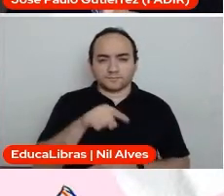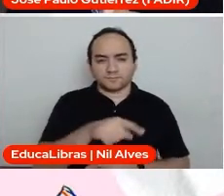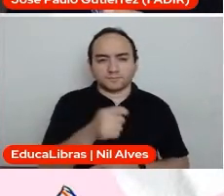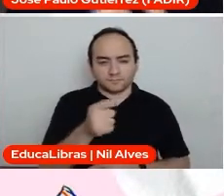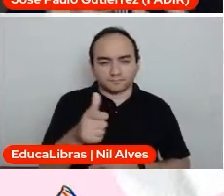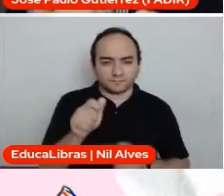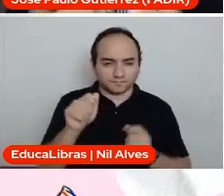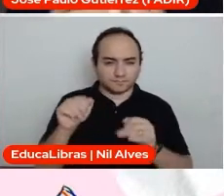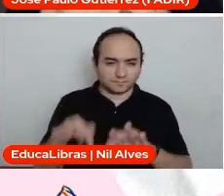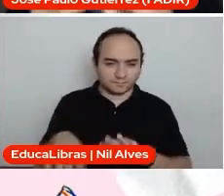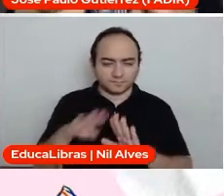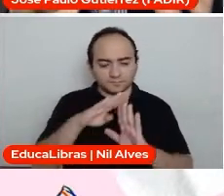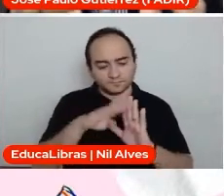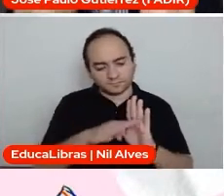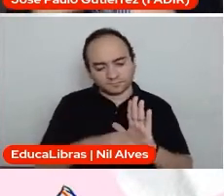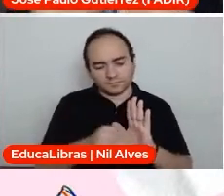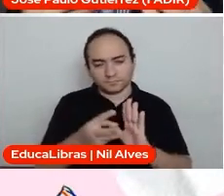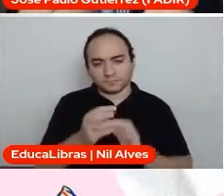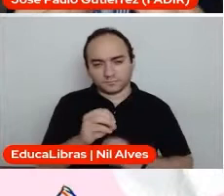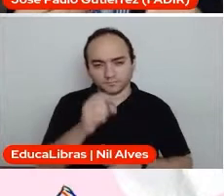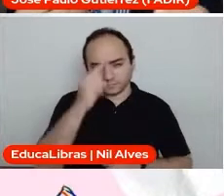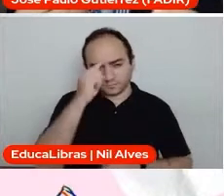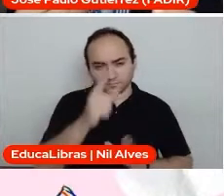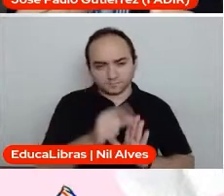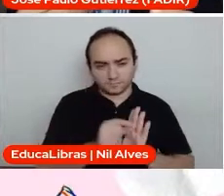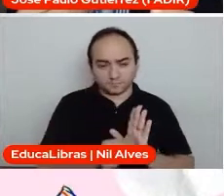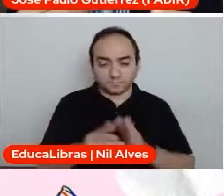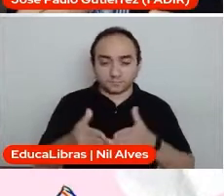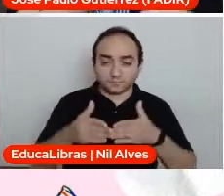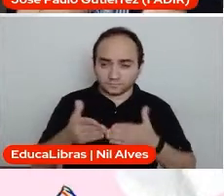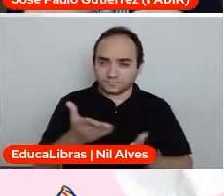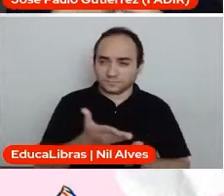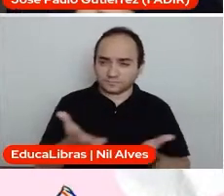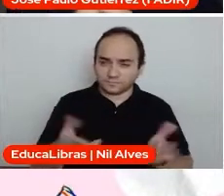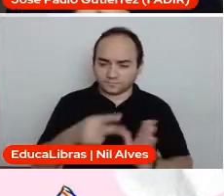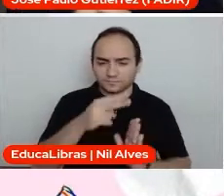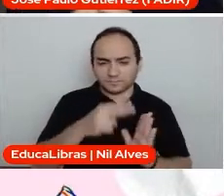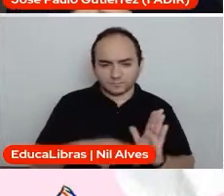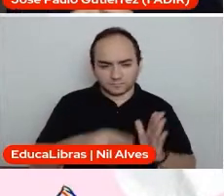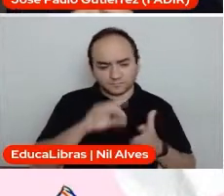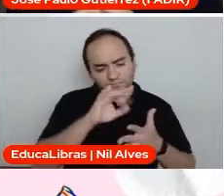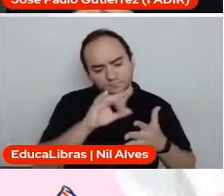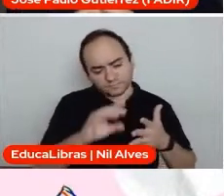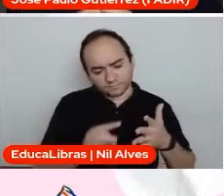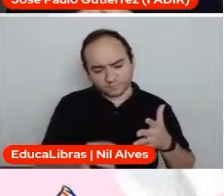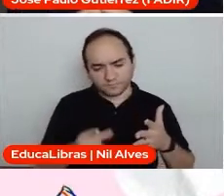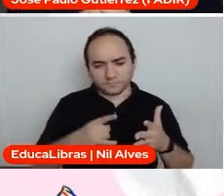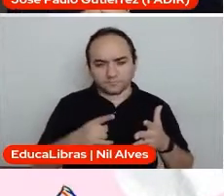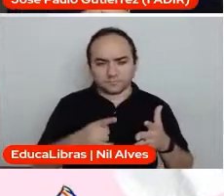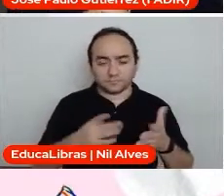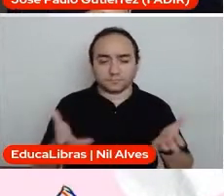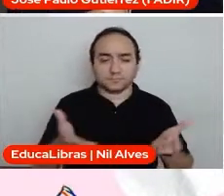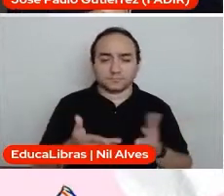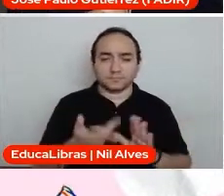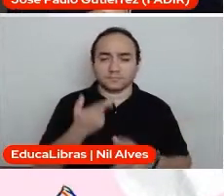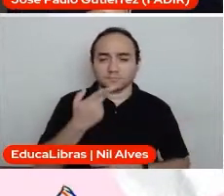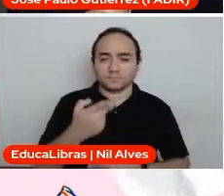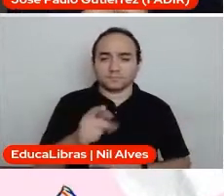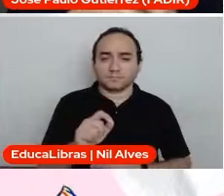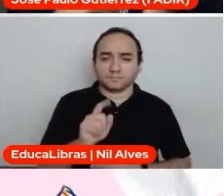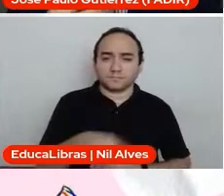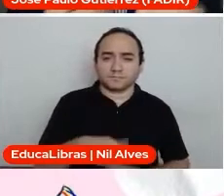30 artigos, depois eu peço que vocês leiam cada um deles, é esse que fala sobre o direito número